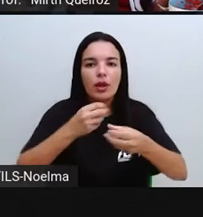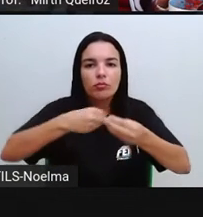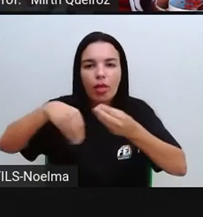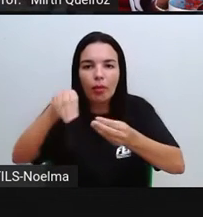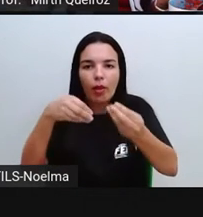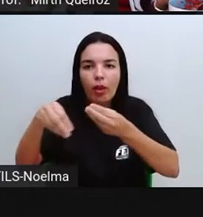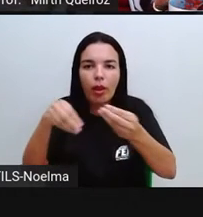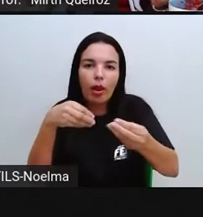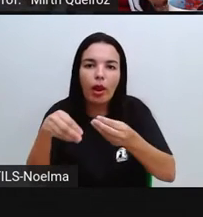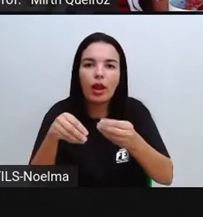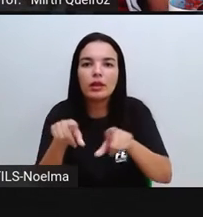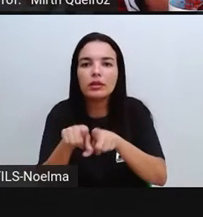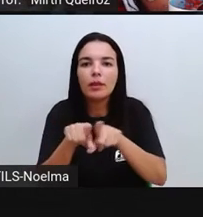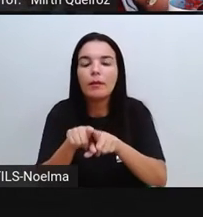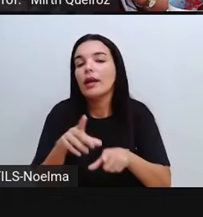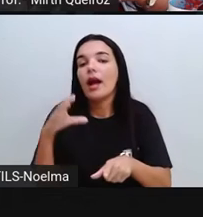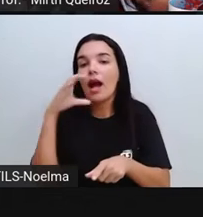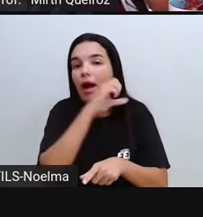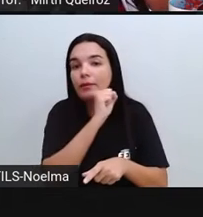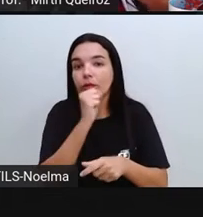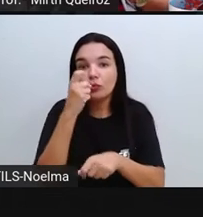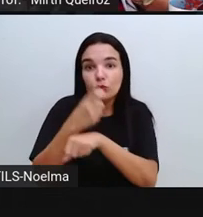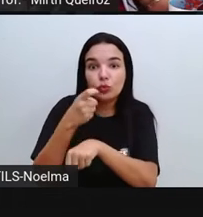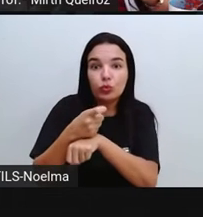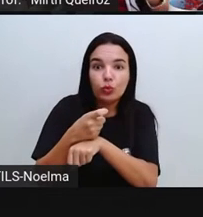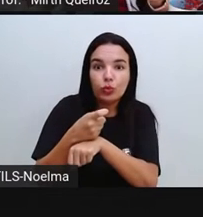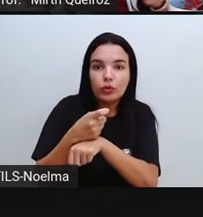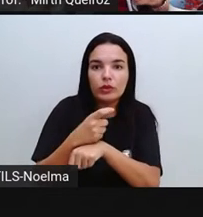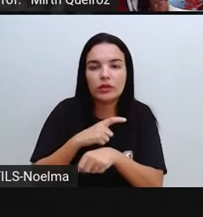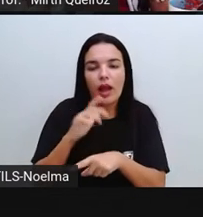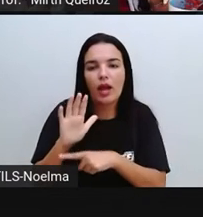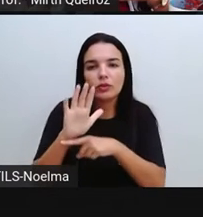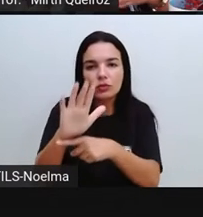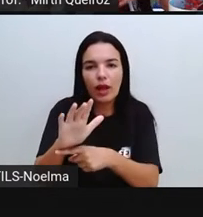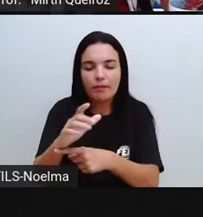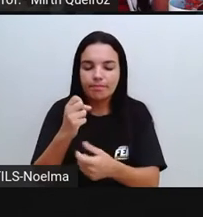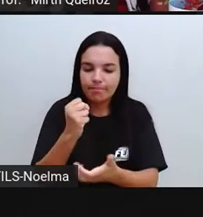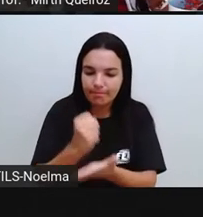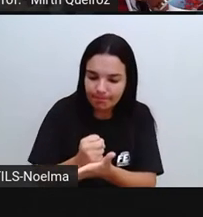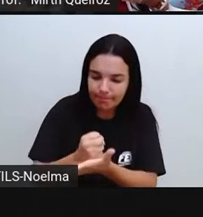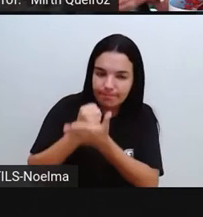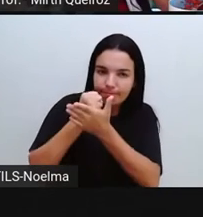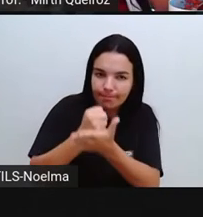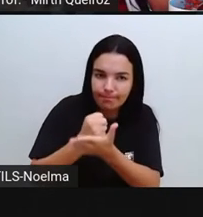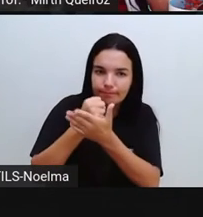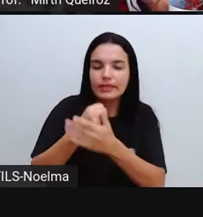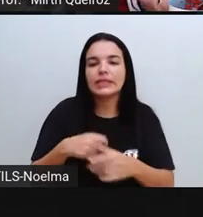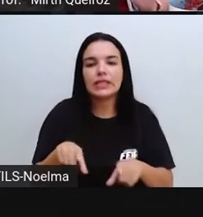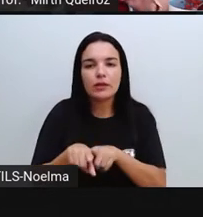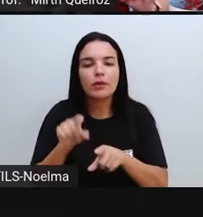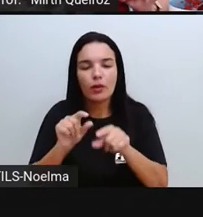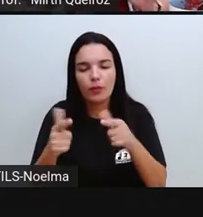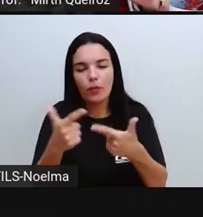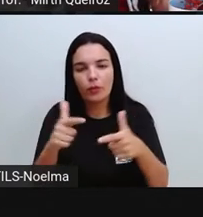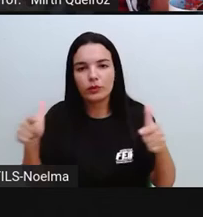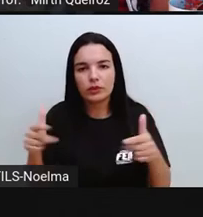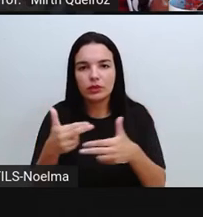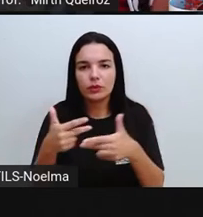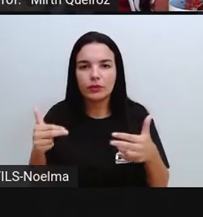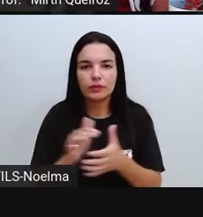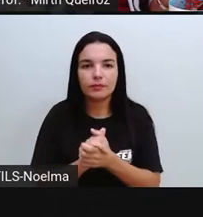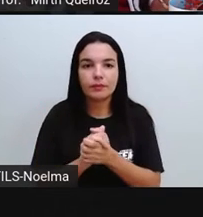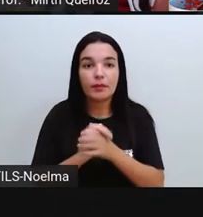endurecimento rápido, né? O que vai ajudar E dar resistência a muitas peças Nesse tipo de peça É utilizado outros materiais